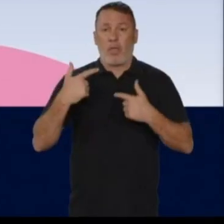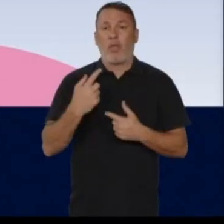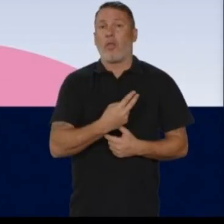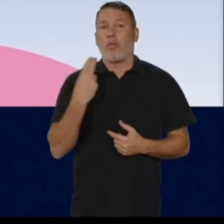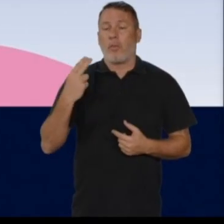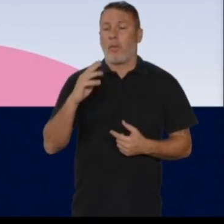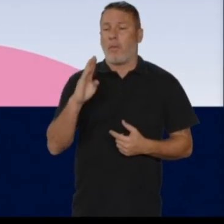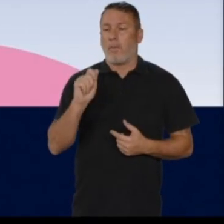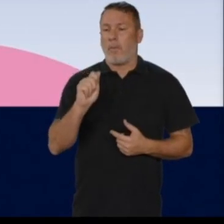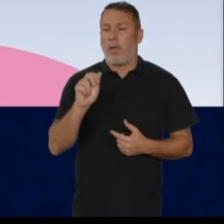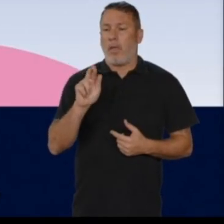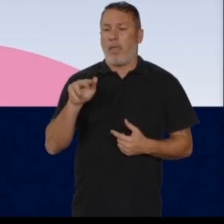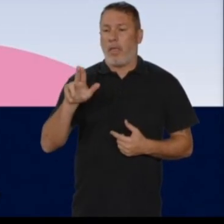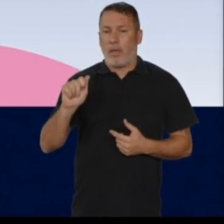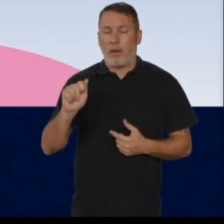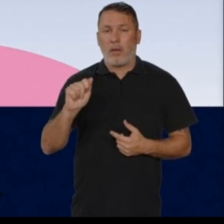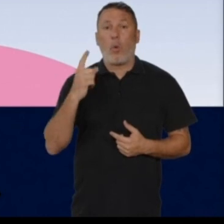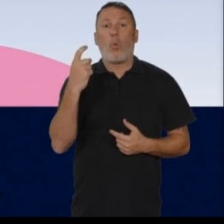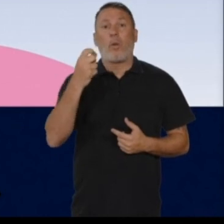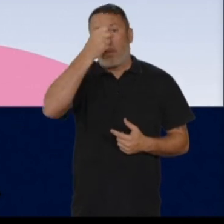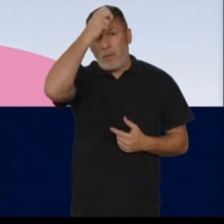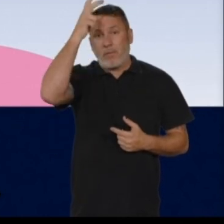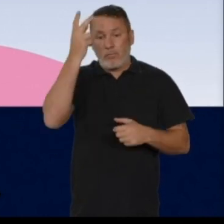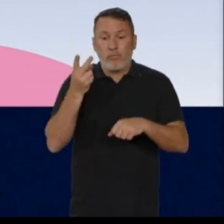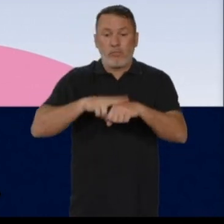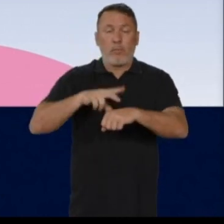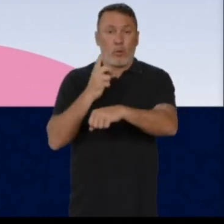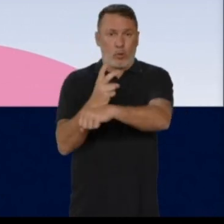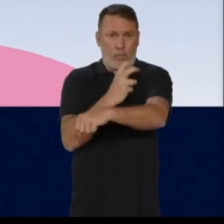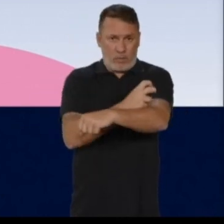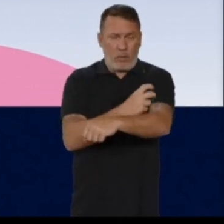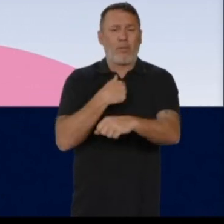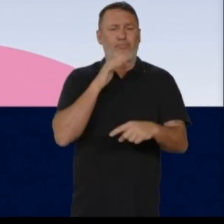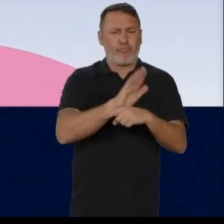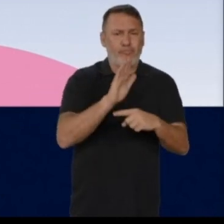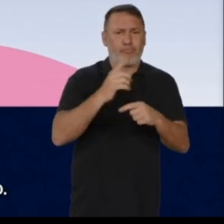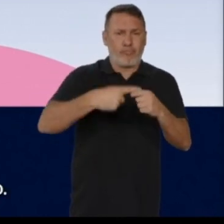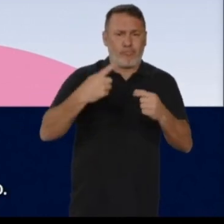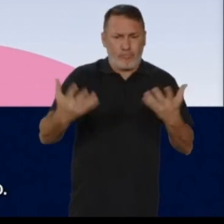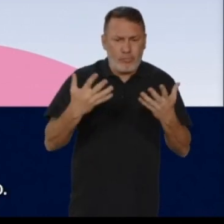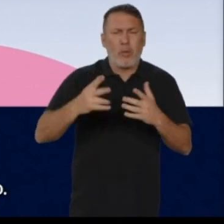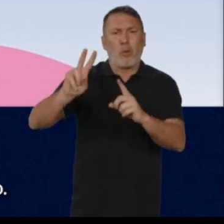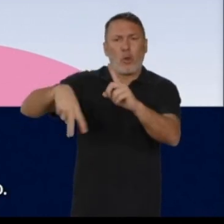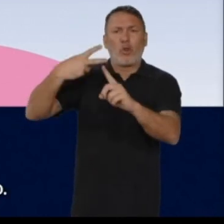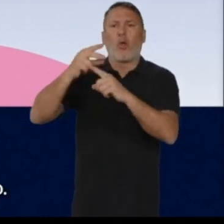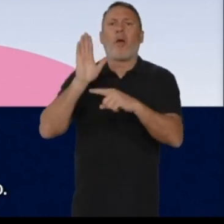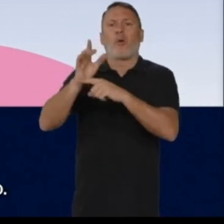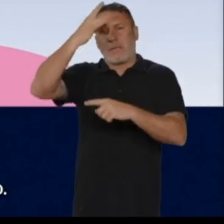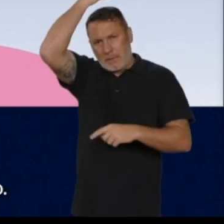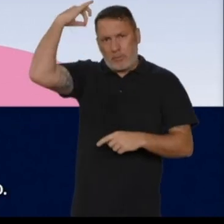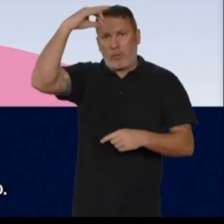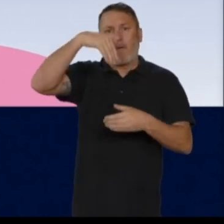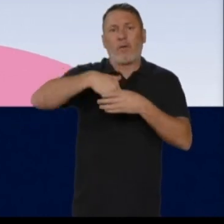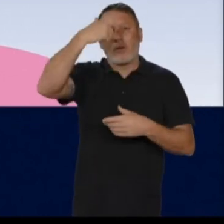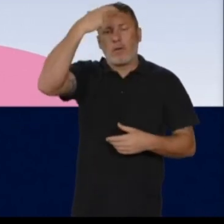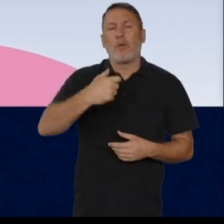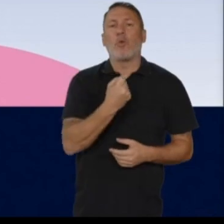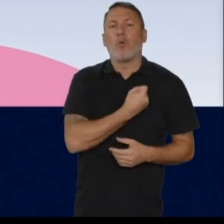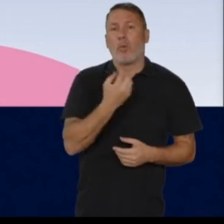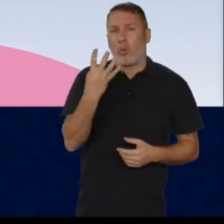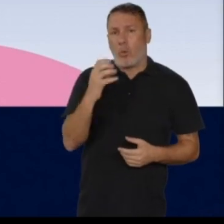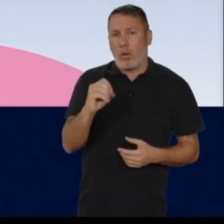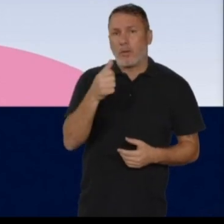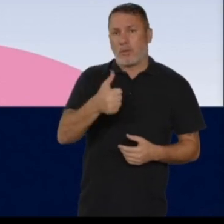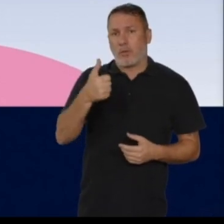Sou o Mário Sérgio Lubiana, único prefeito reeleito por Nova Enécia. Fiz muito por ela e vou fazer muito mais pelo Espírito Santo. Vote